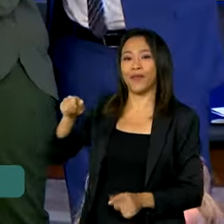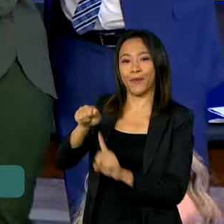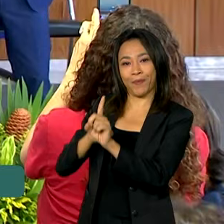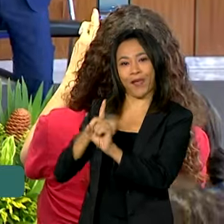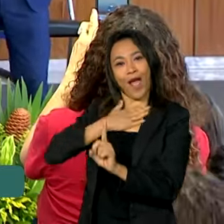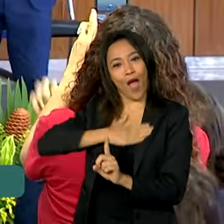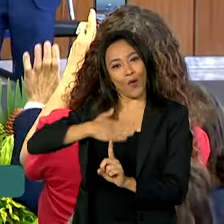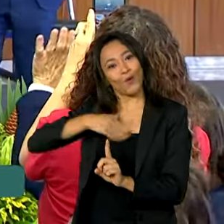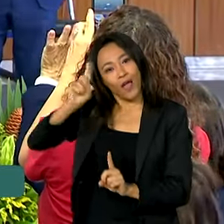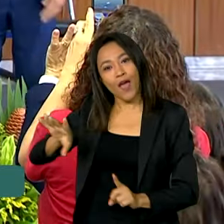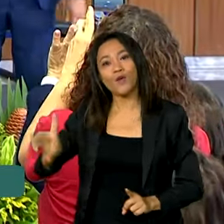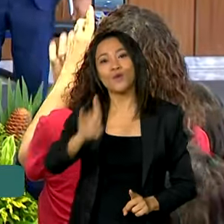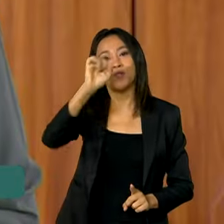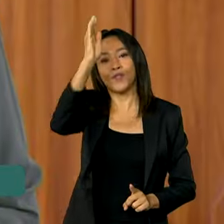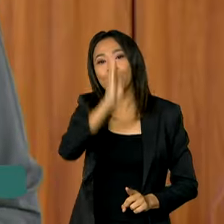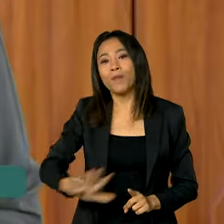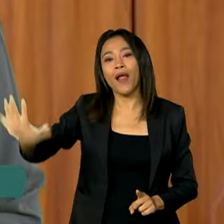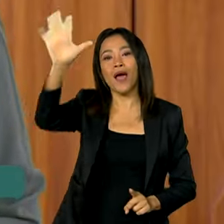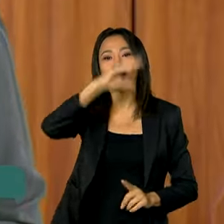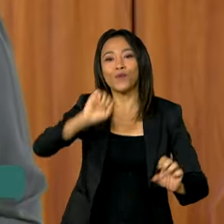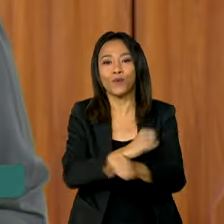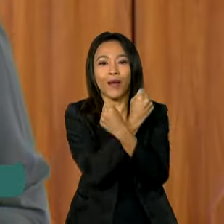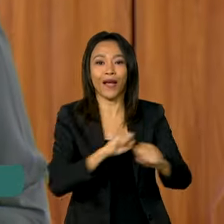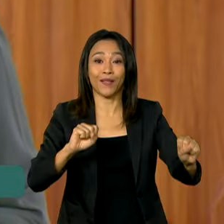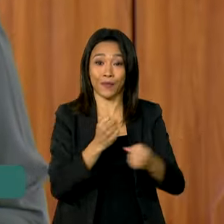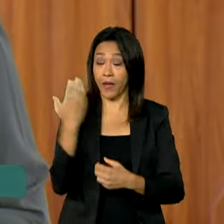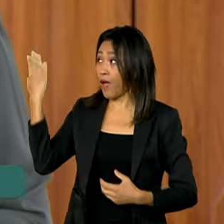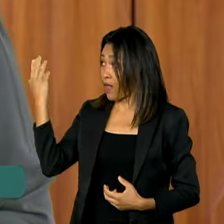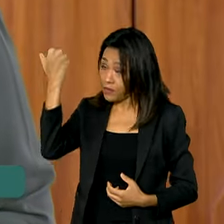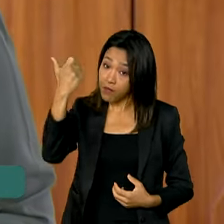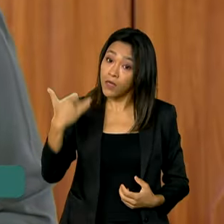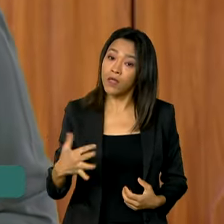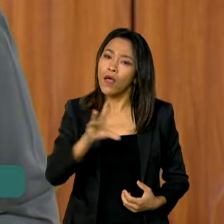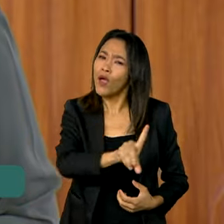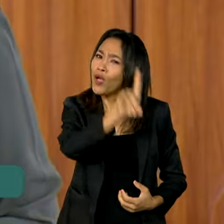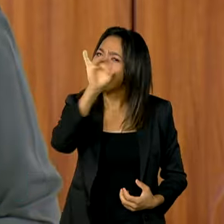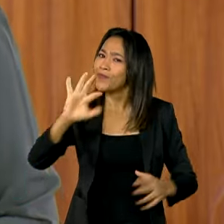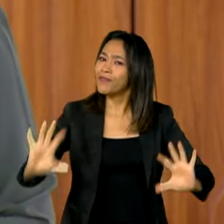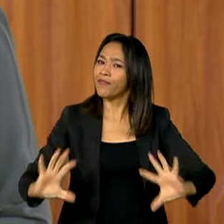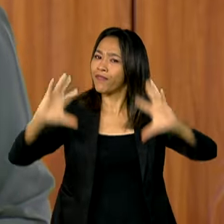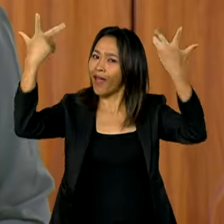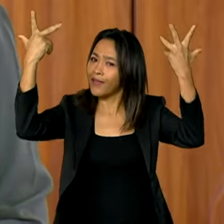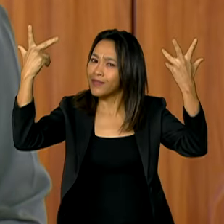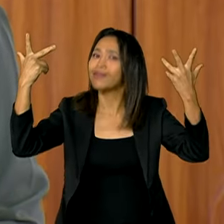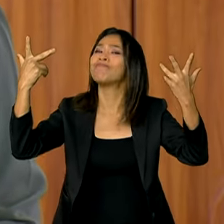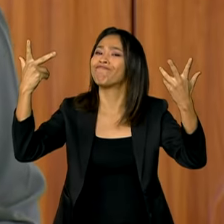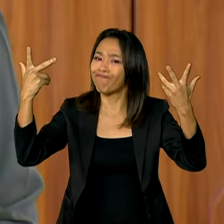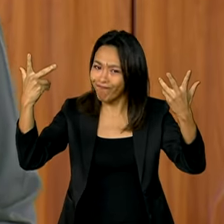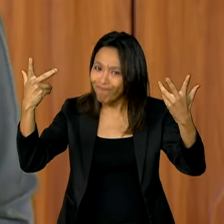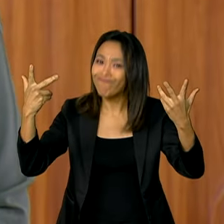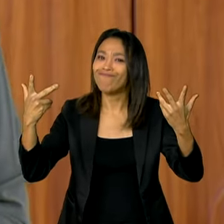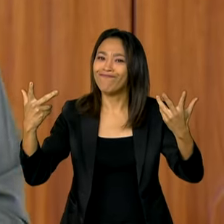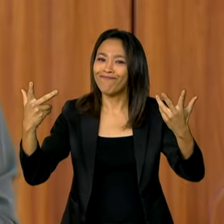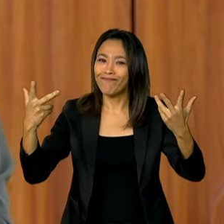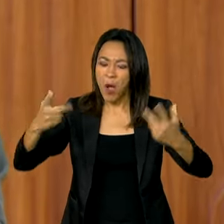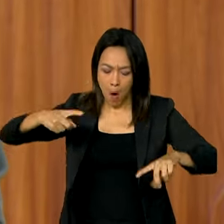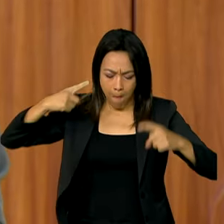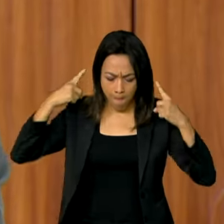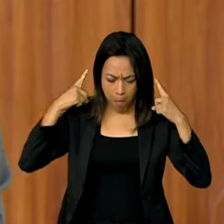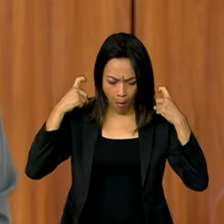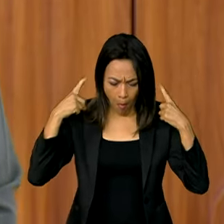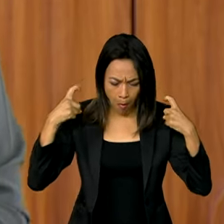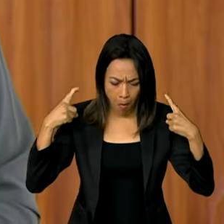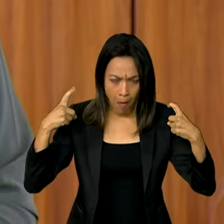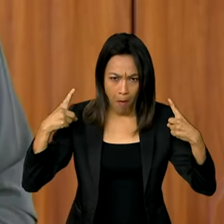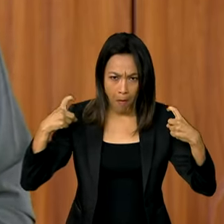Nacional do Maracatu. É um dia de festa, é um dia de fazer, rufarem os